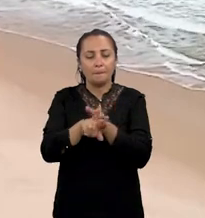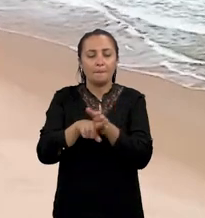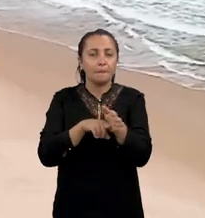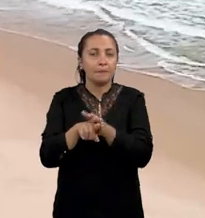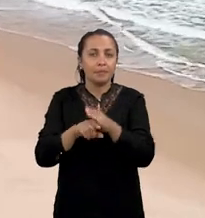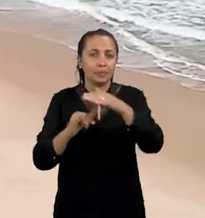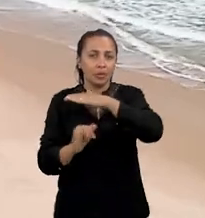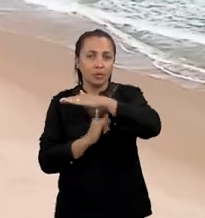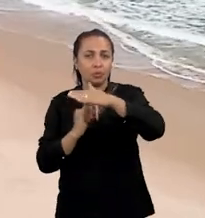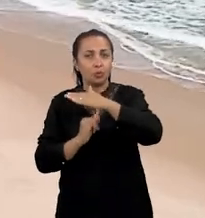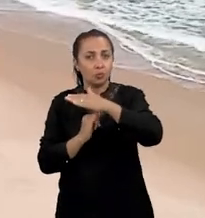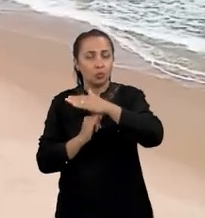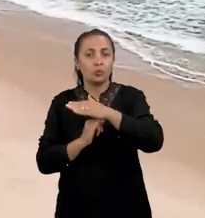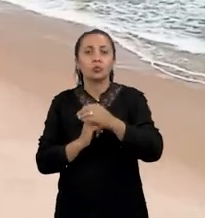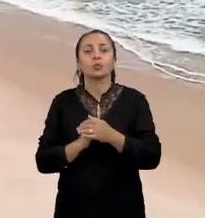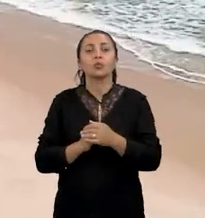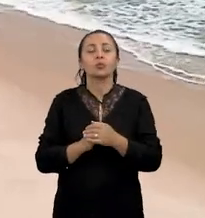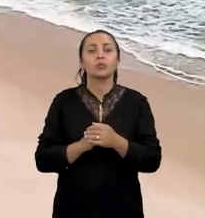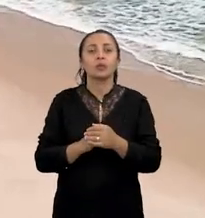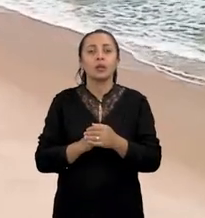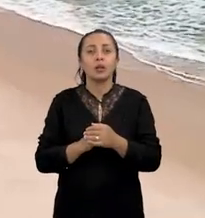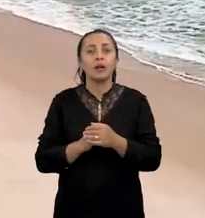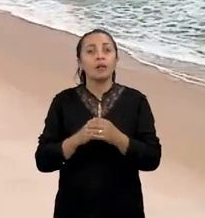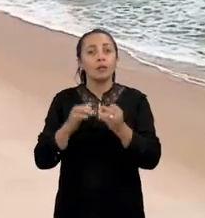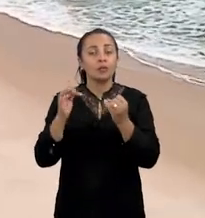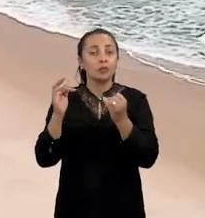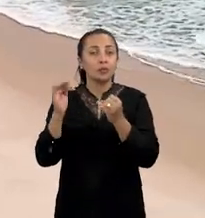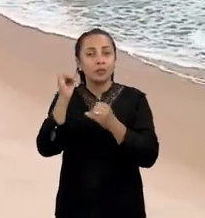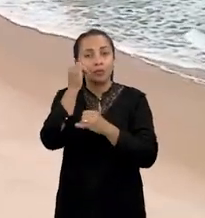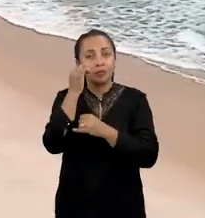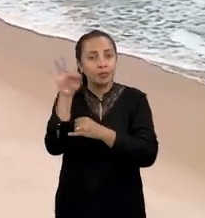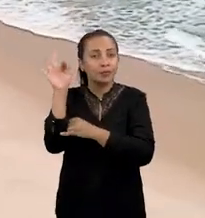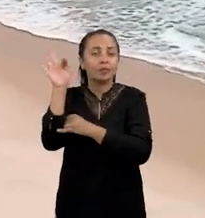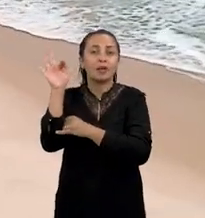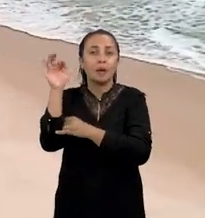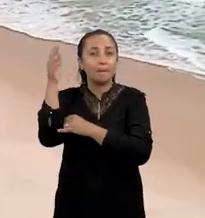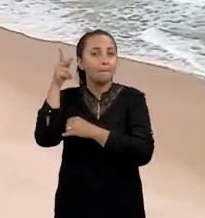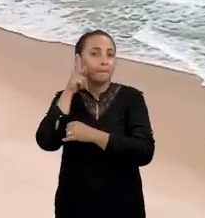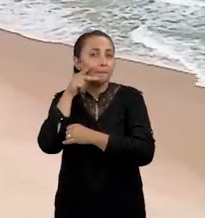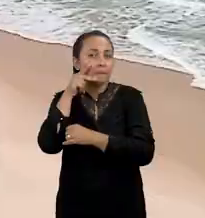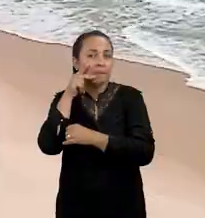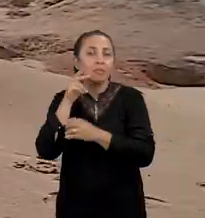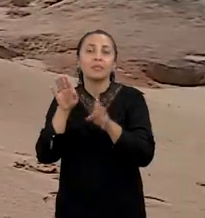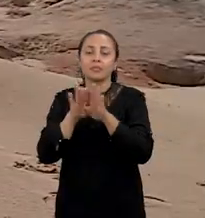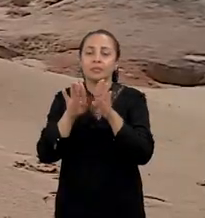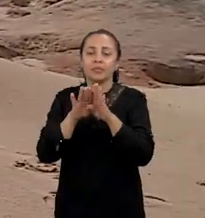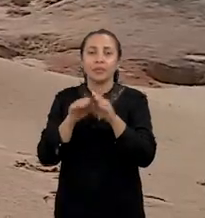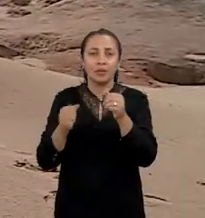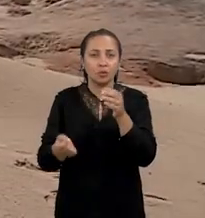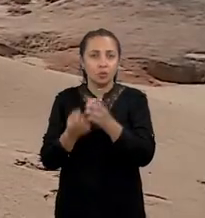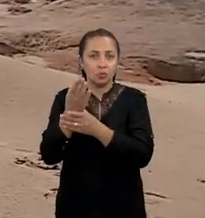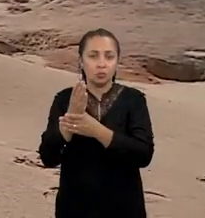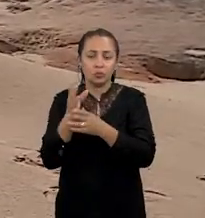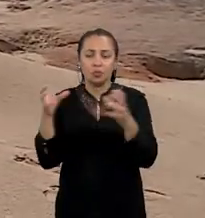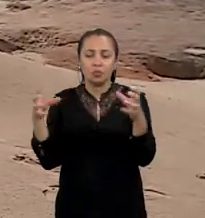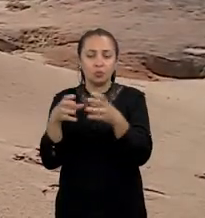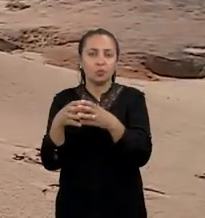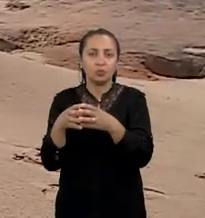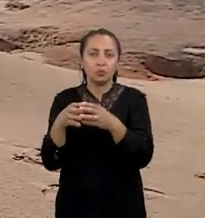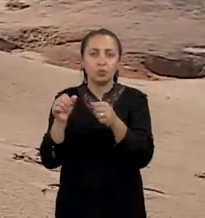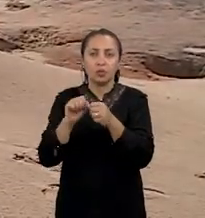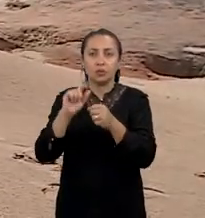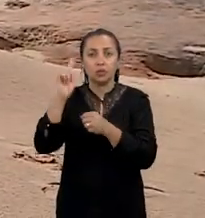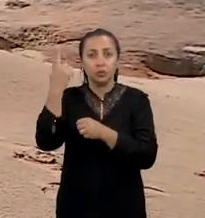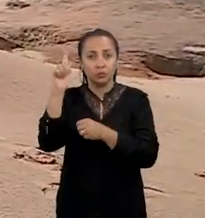pesquisadores do Instituto Federal da Paraíba e de outras instituições. Criamos uma equipe, composta